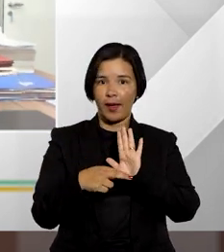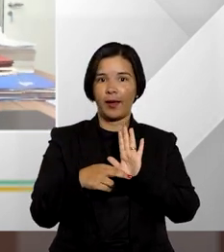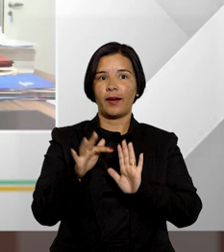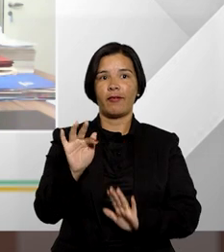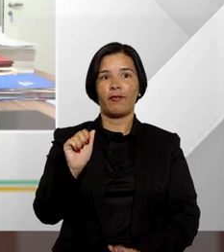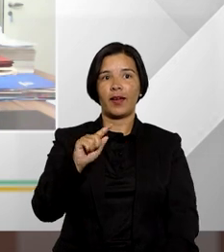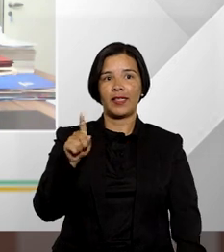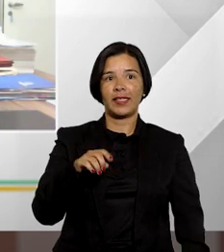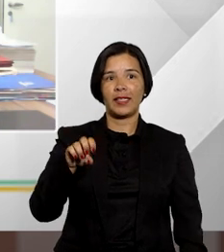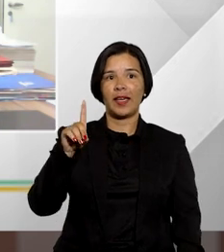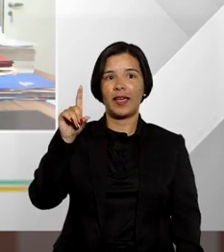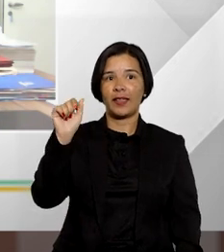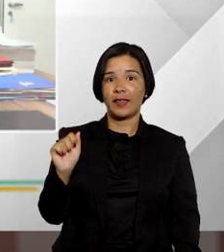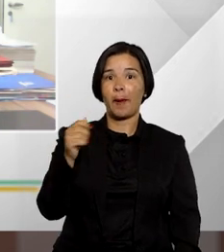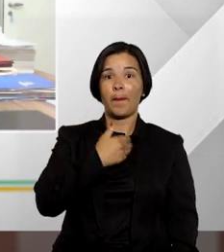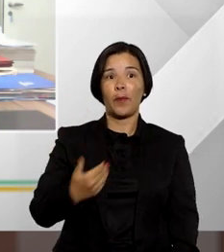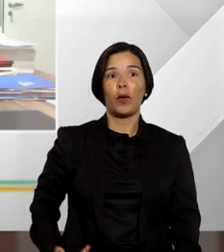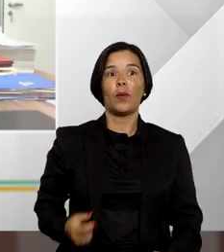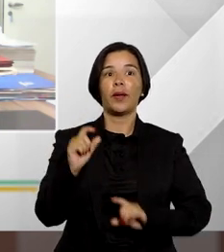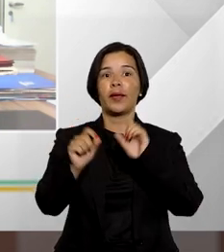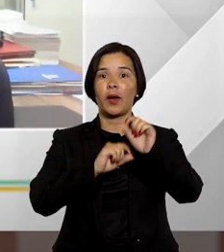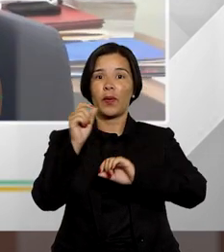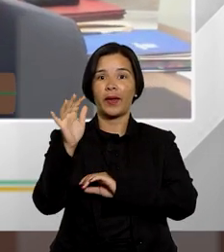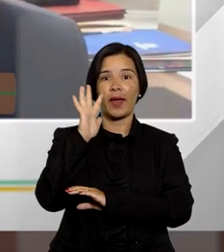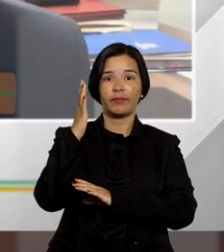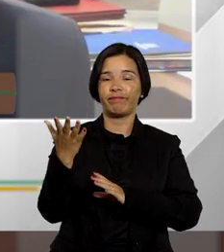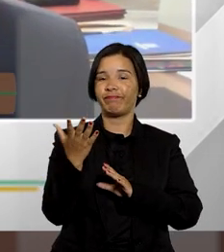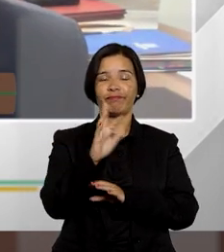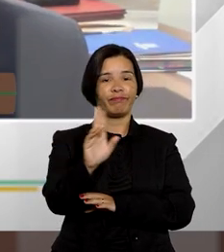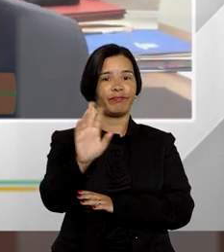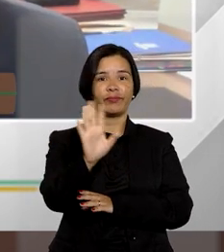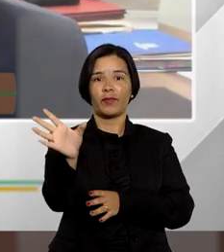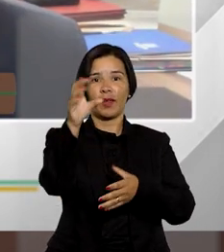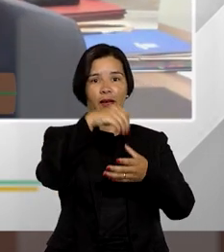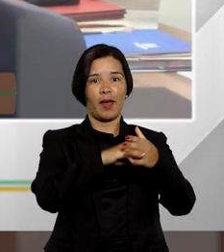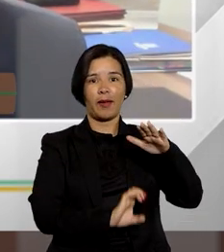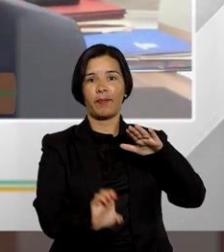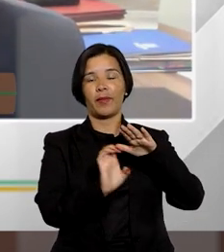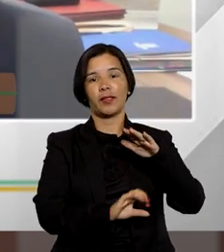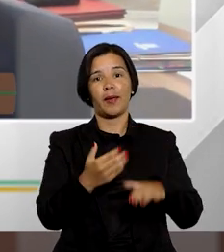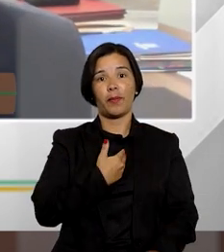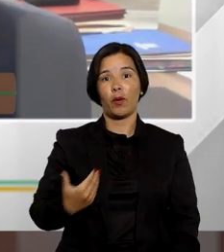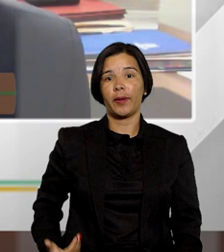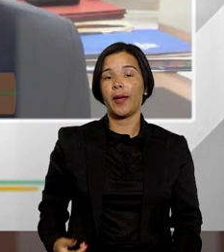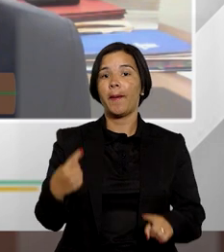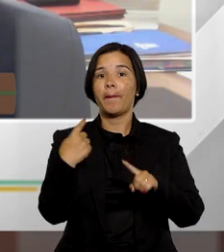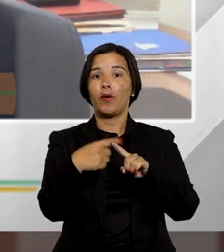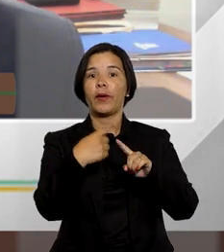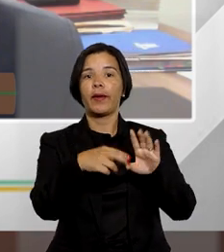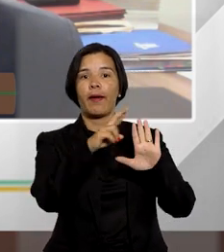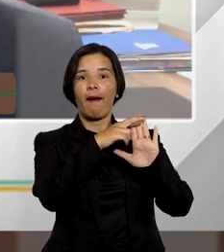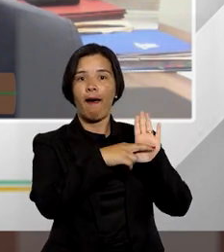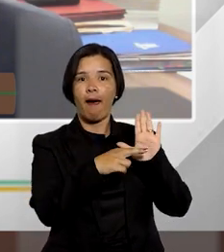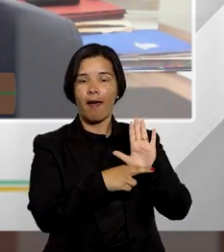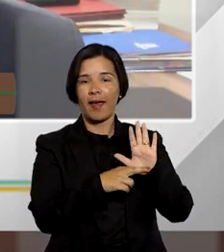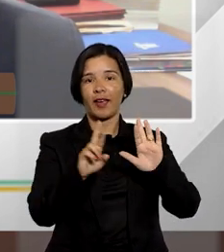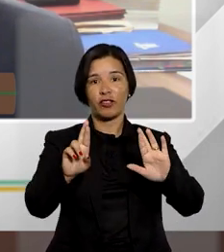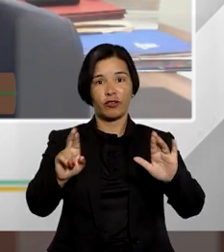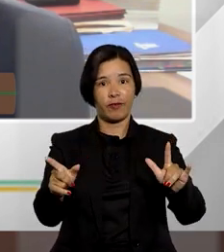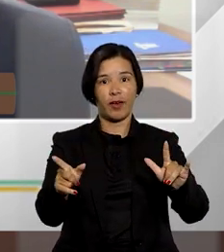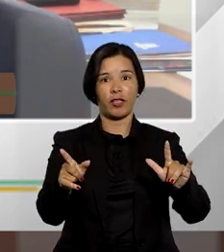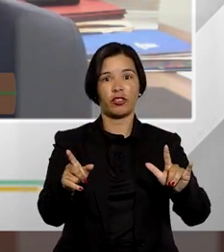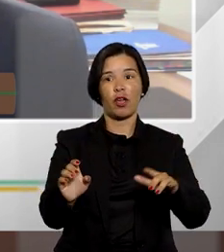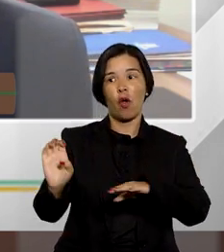fazenda pública nesse aspecto não se aplica a empresa pública não possui as mesmas regras aplicáveis ao Estado